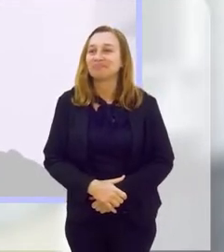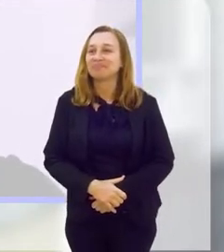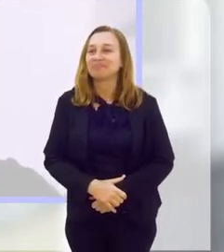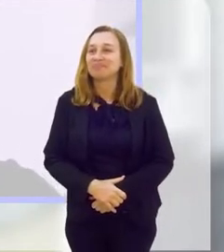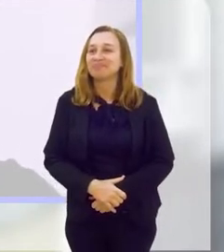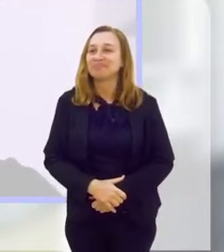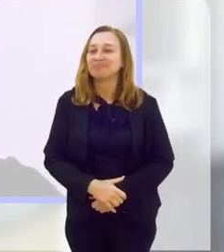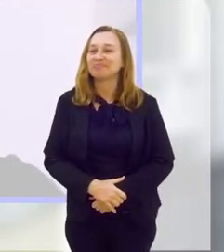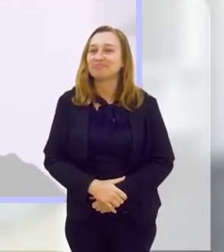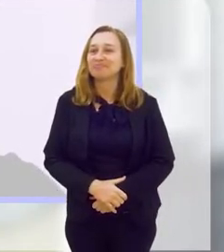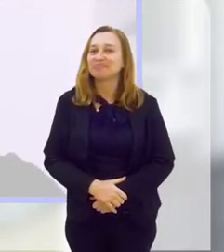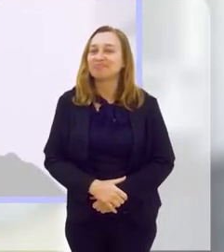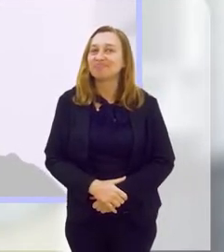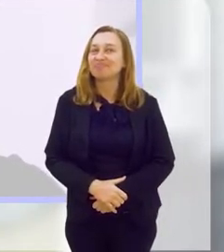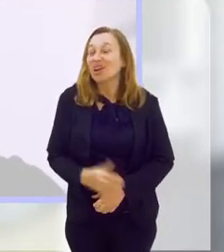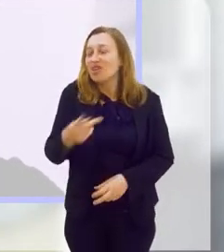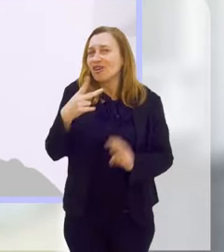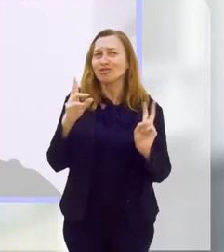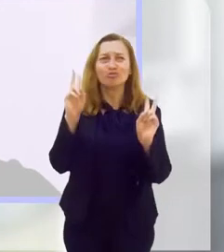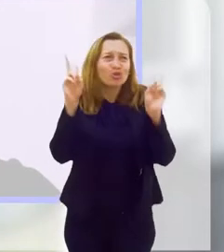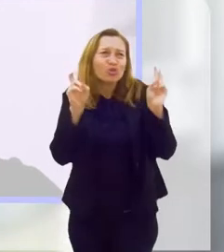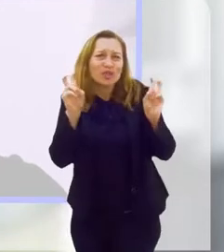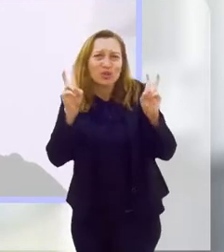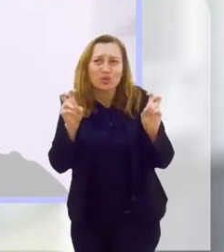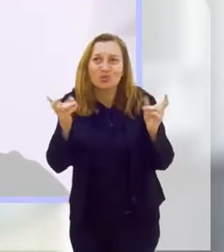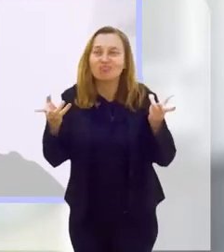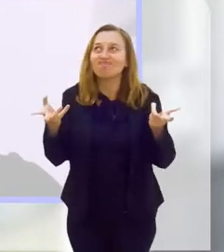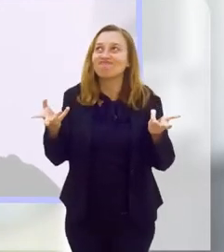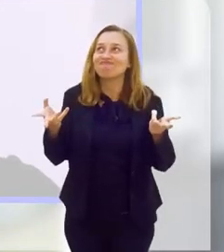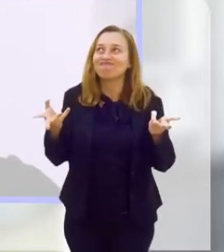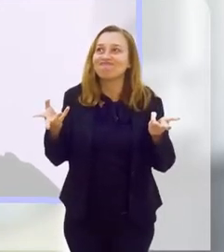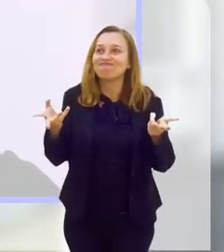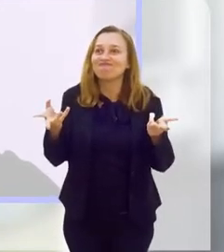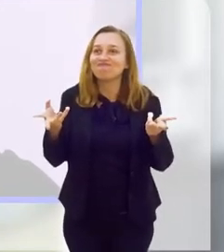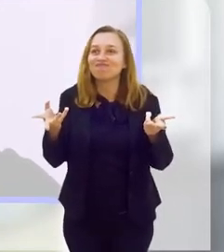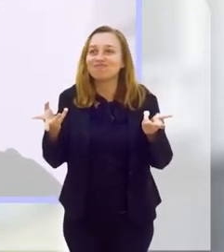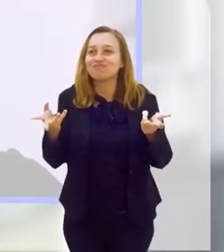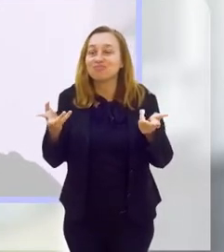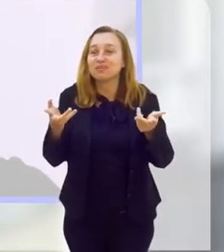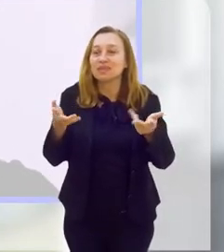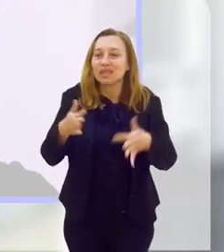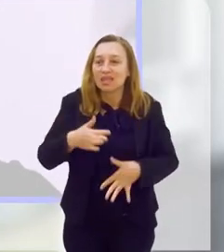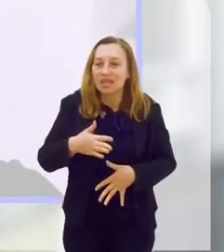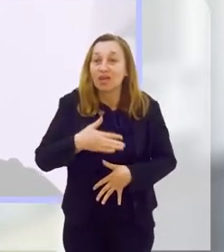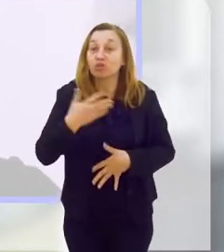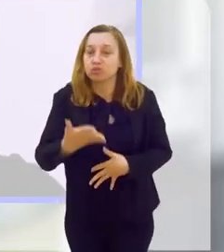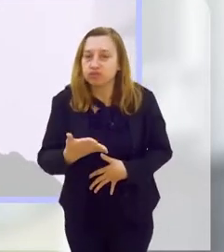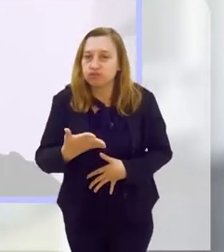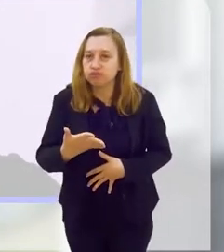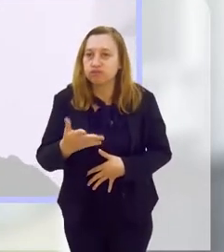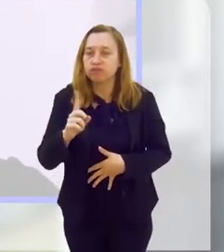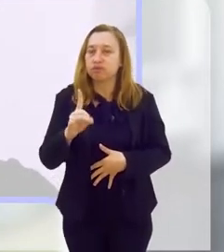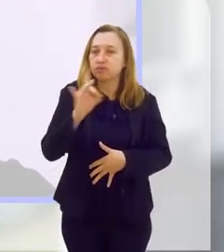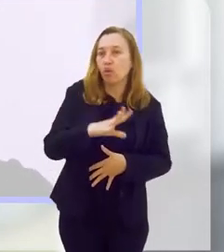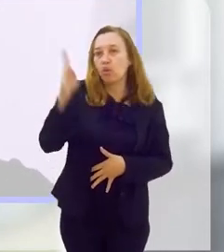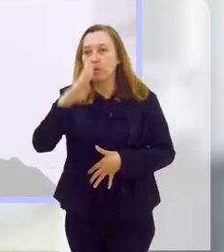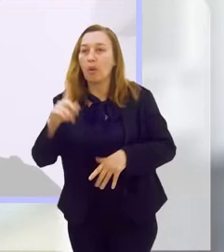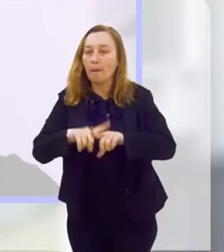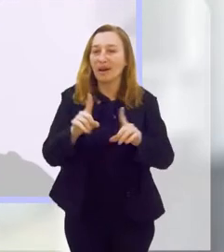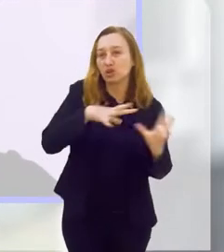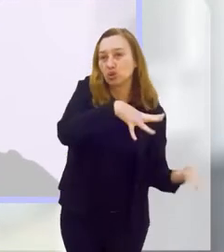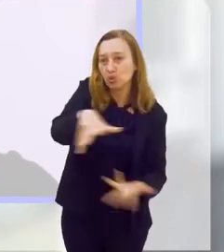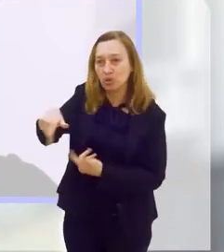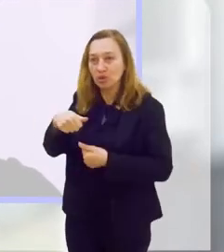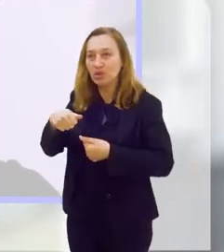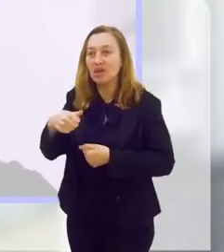Ainda mais falando de um assunto que assombra não só o Brasil, mas o mundo todo. Vai